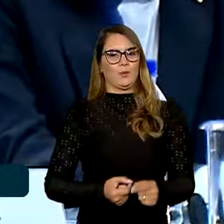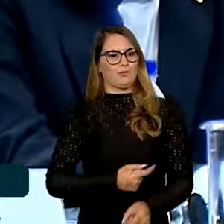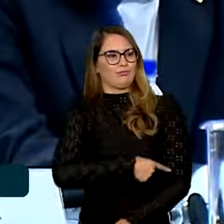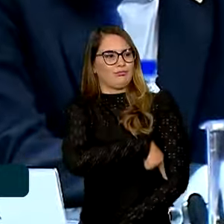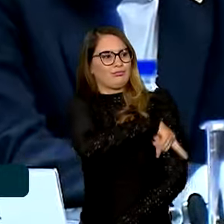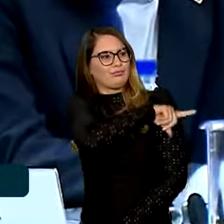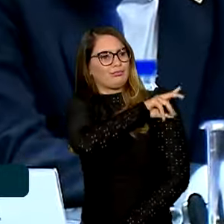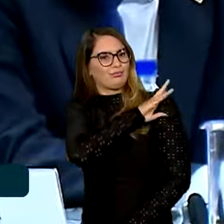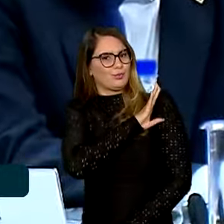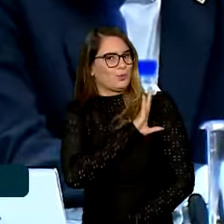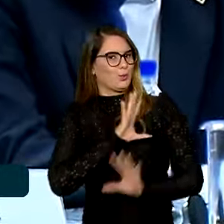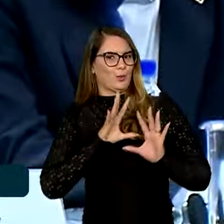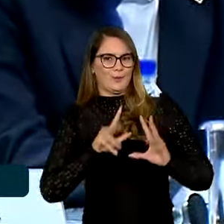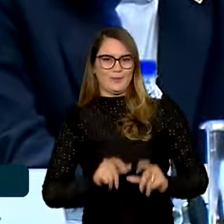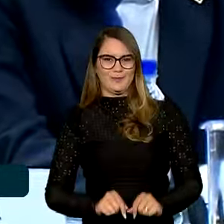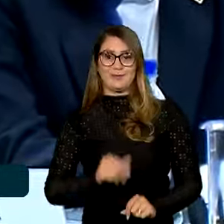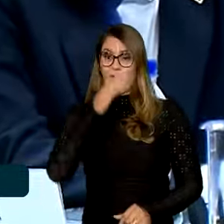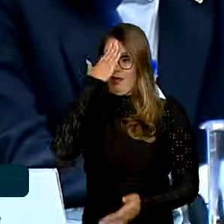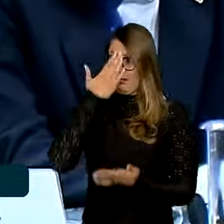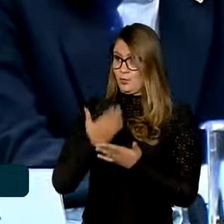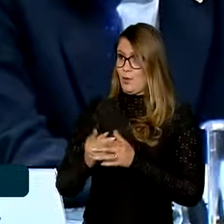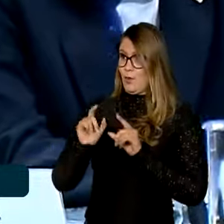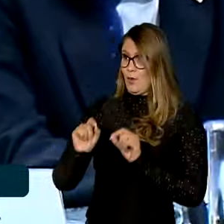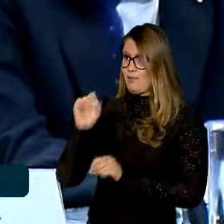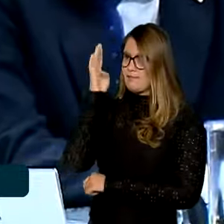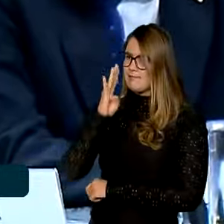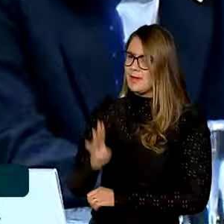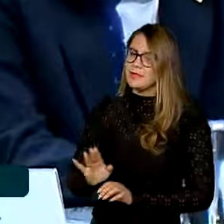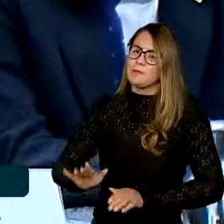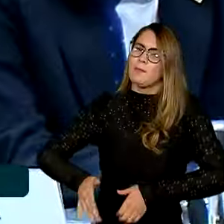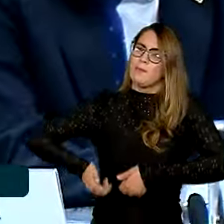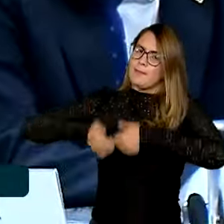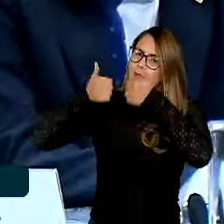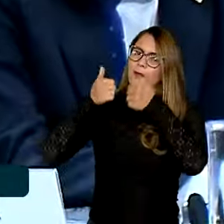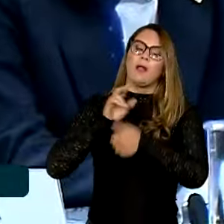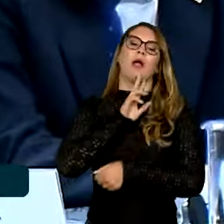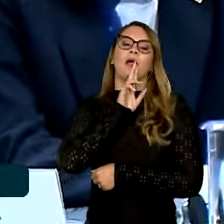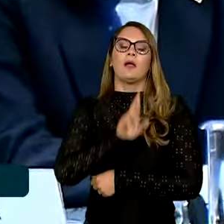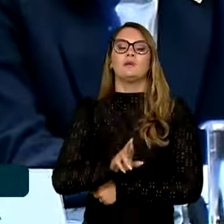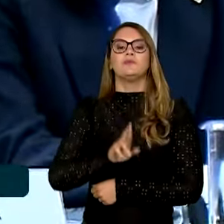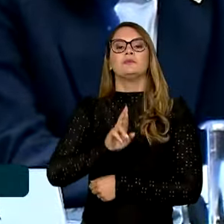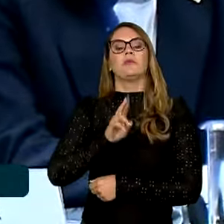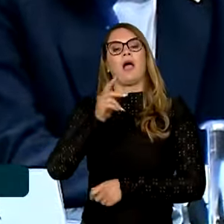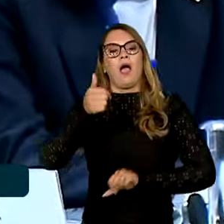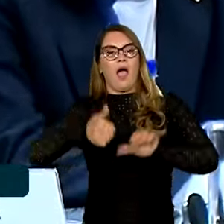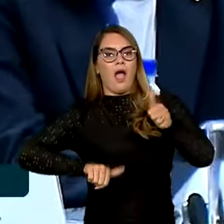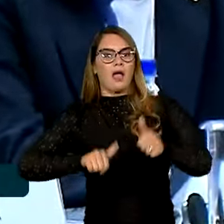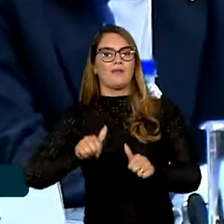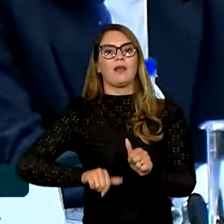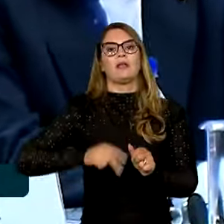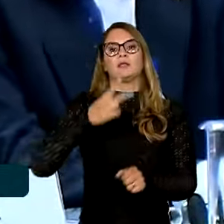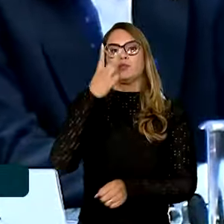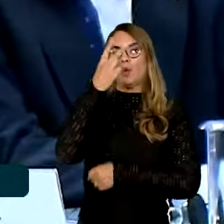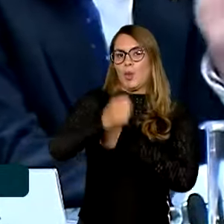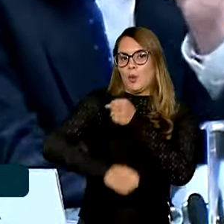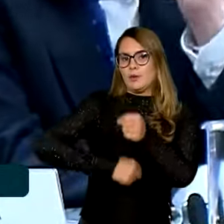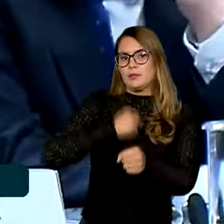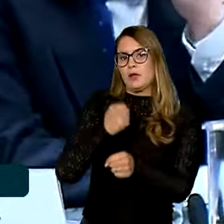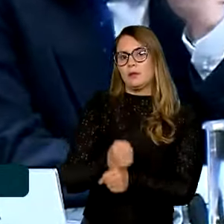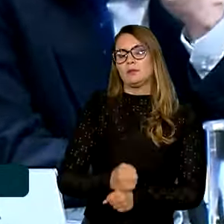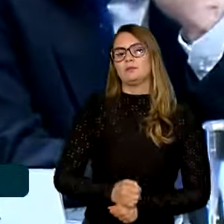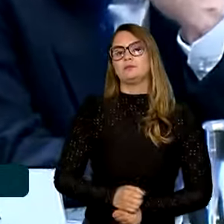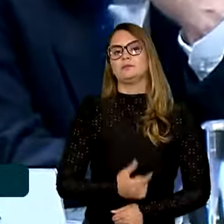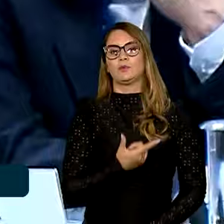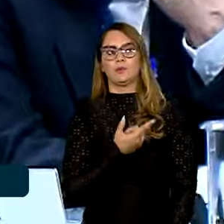Ele acredita que o Brasil vai conseguir melhores resultados na próxima avaliação do PISA, marcada para